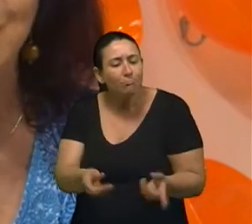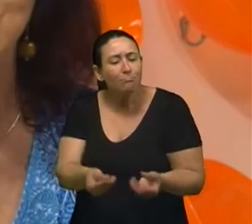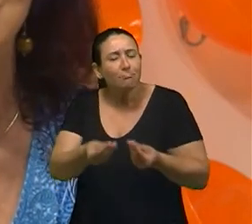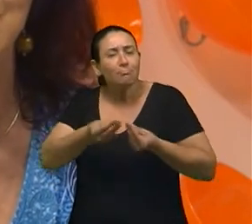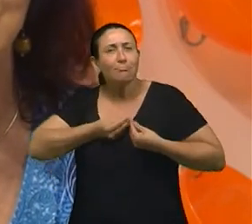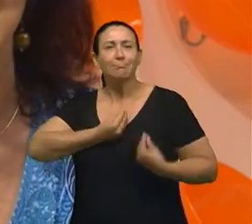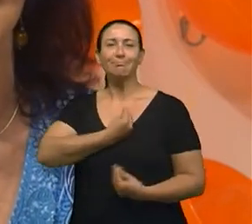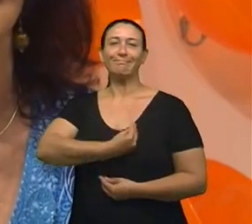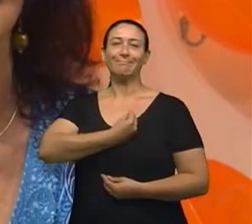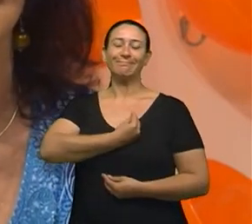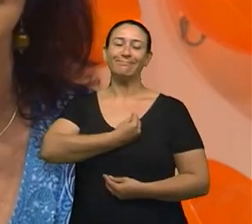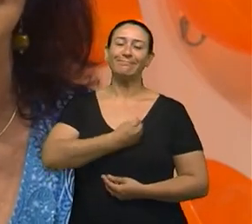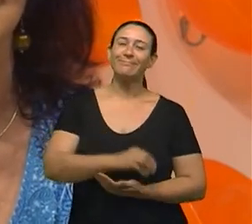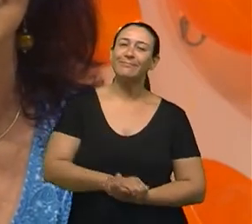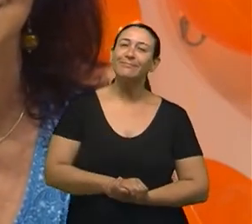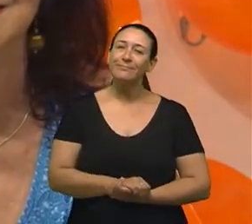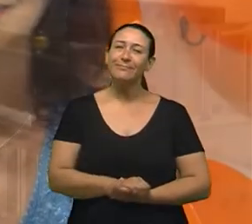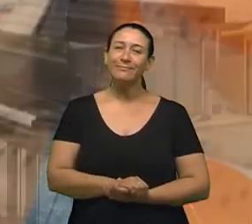razão de viver.